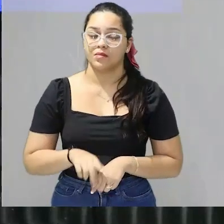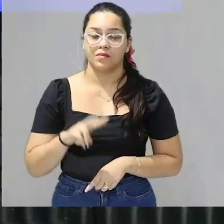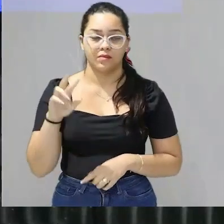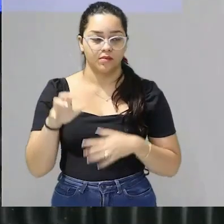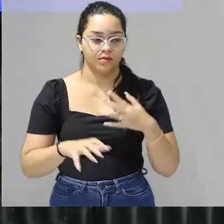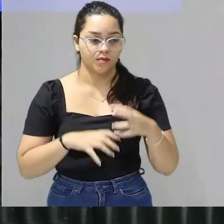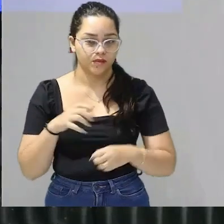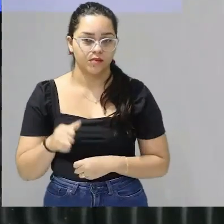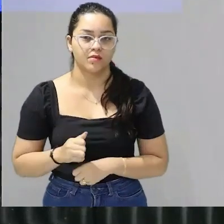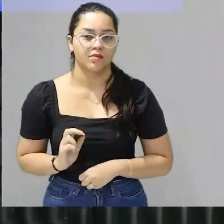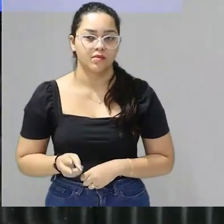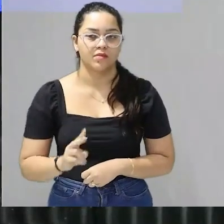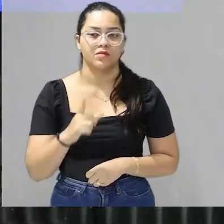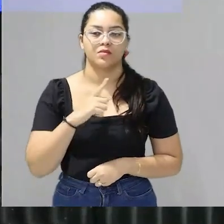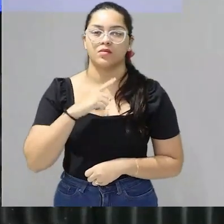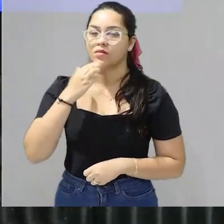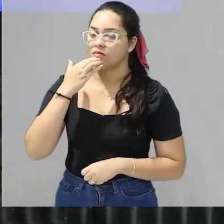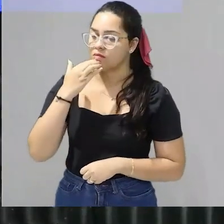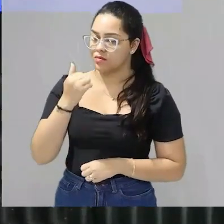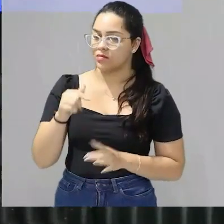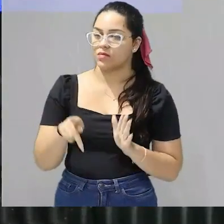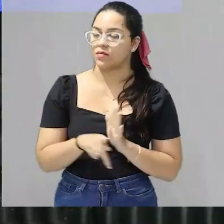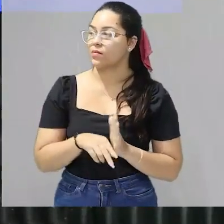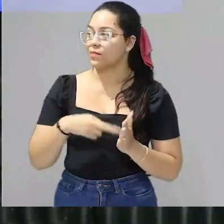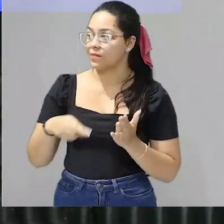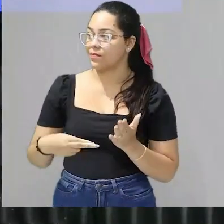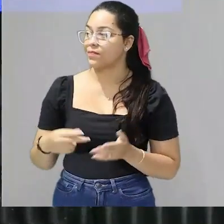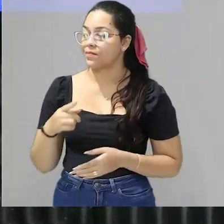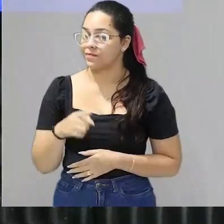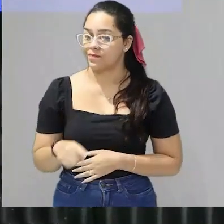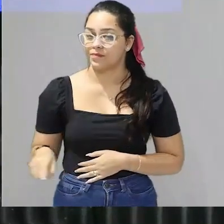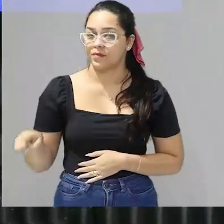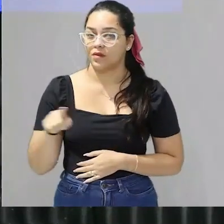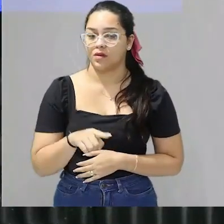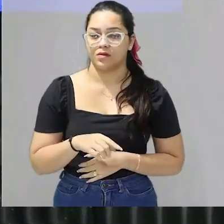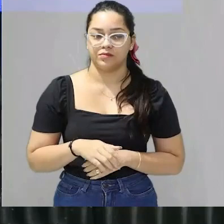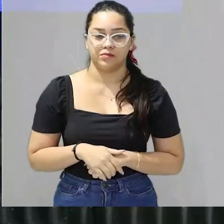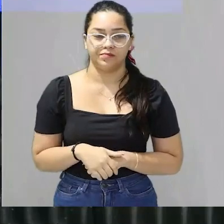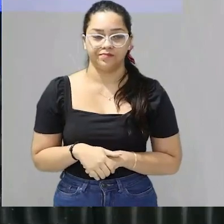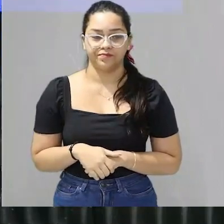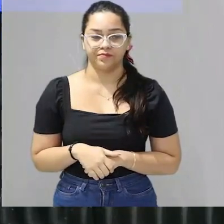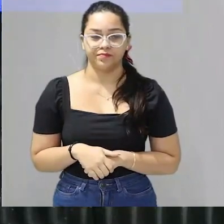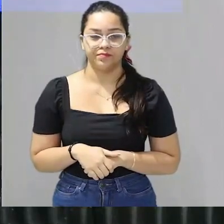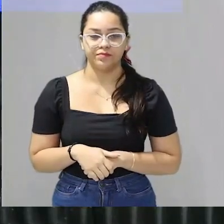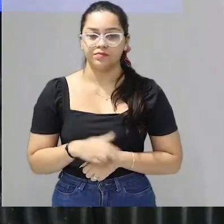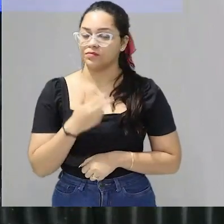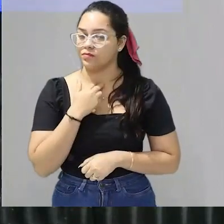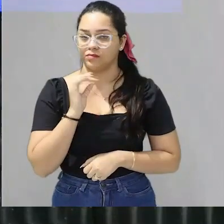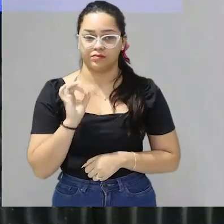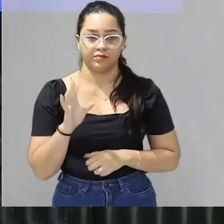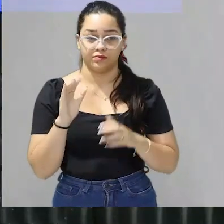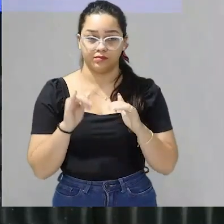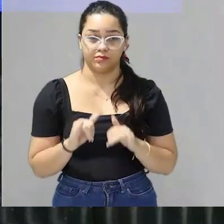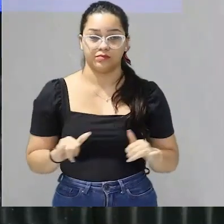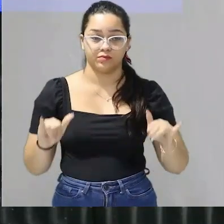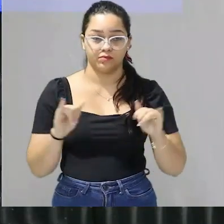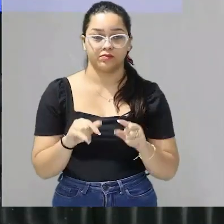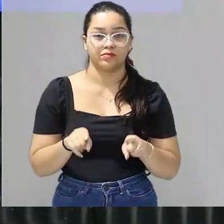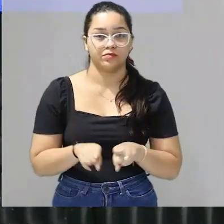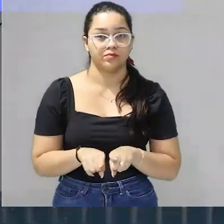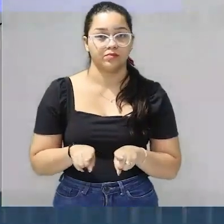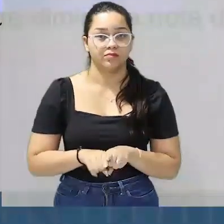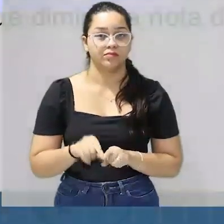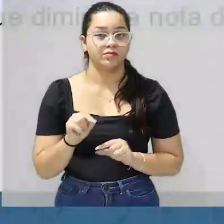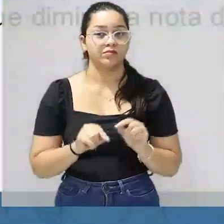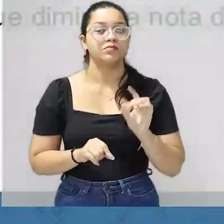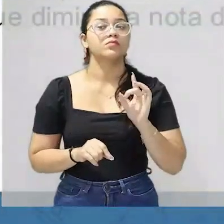buscando sempre melhorar a redação de vocês não pode ser apenas uma informação turma a tese de